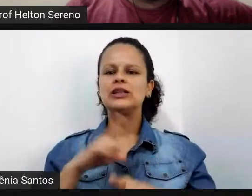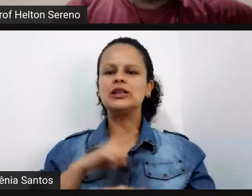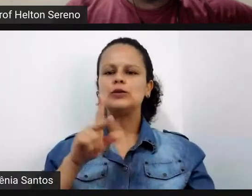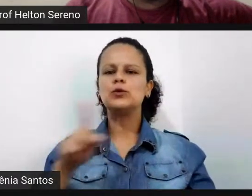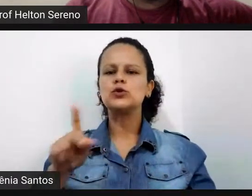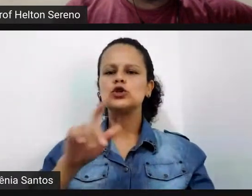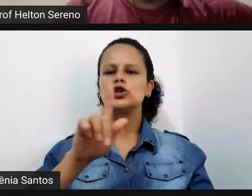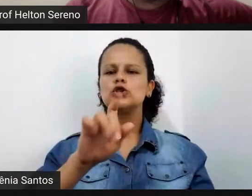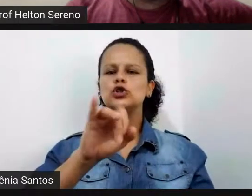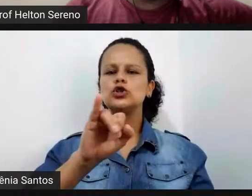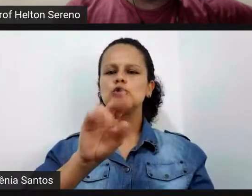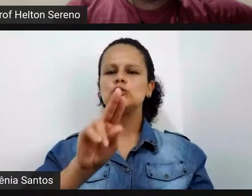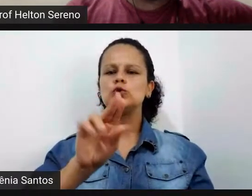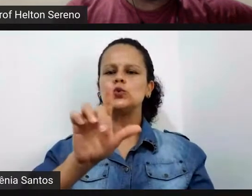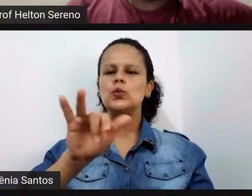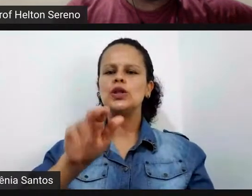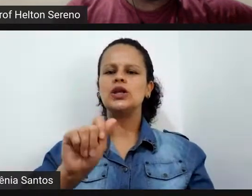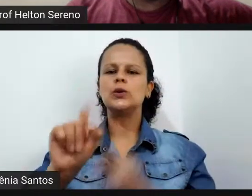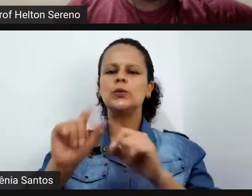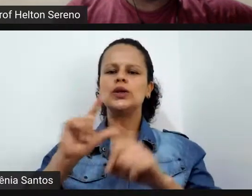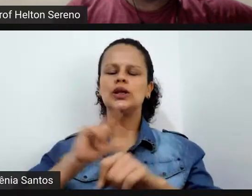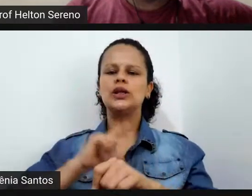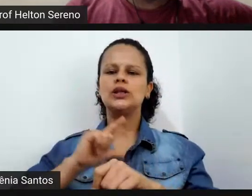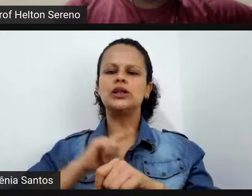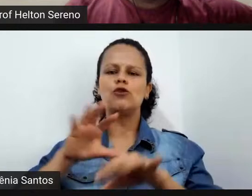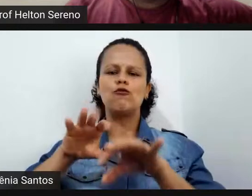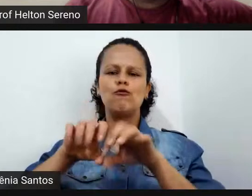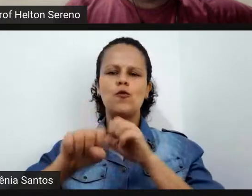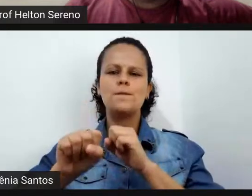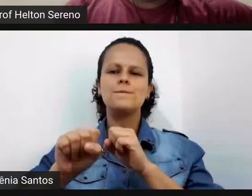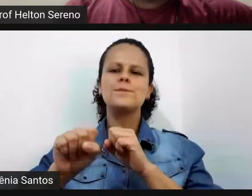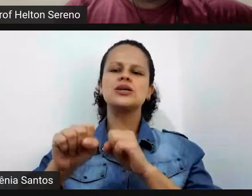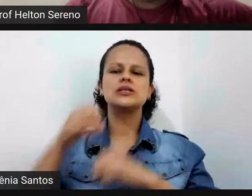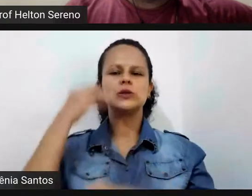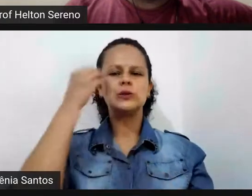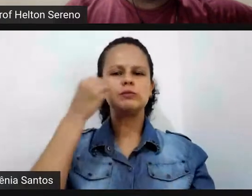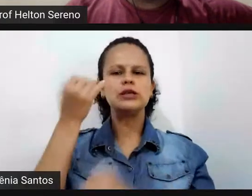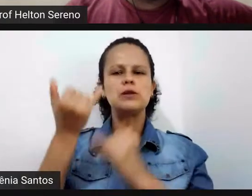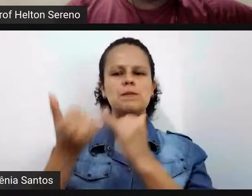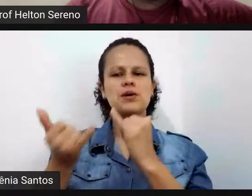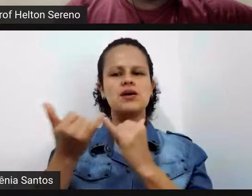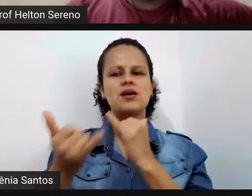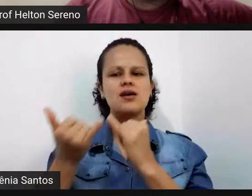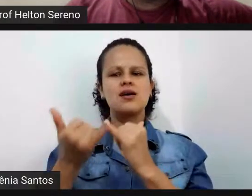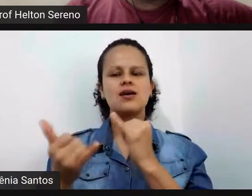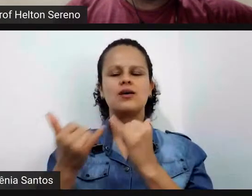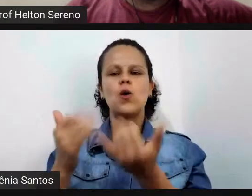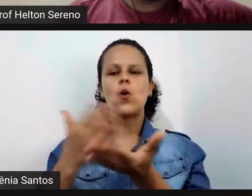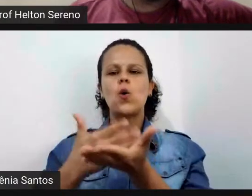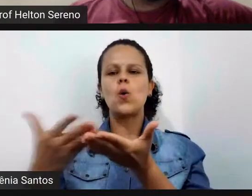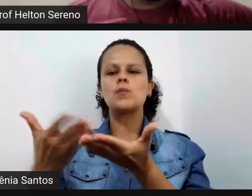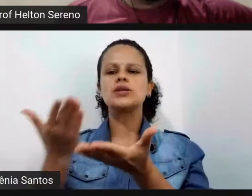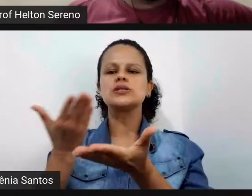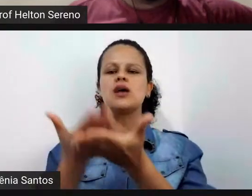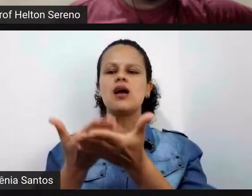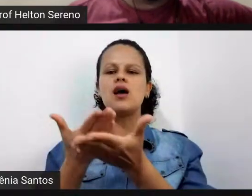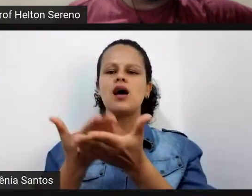vivência parecida no sentido de formação acredito quando começou a ministrar a aula simplesmente